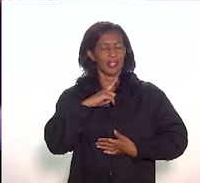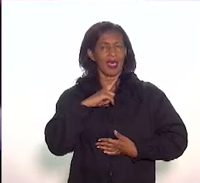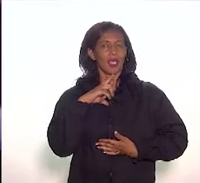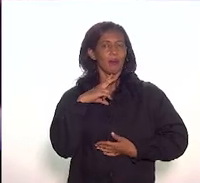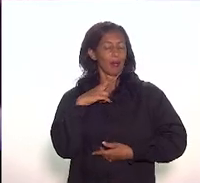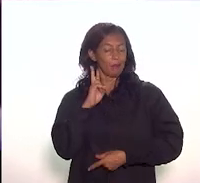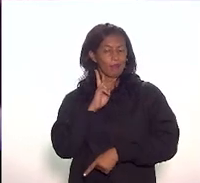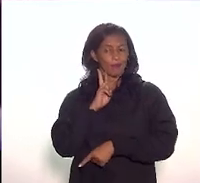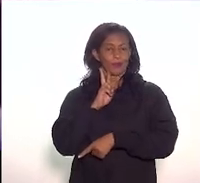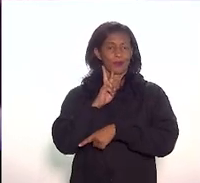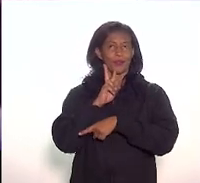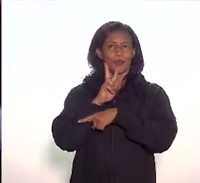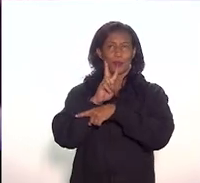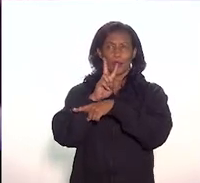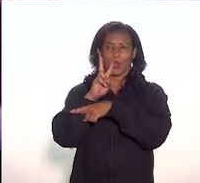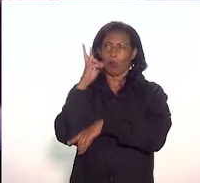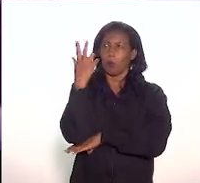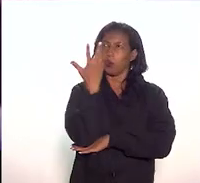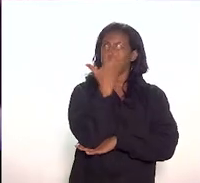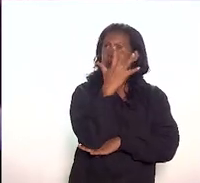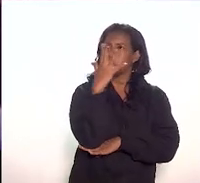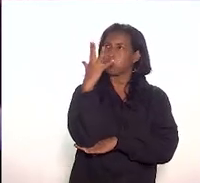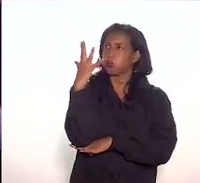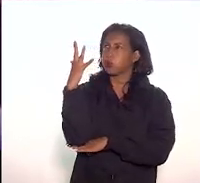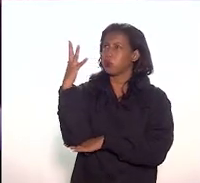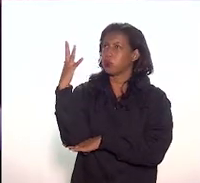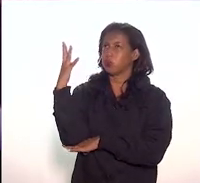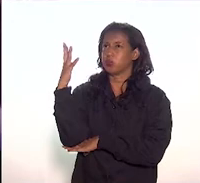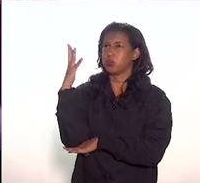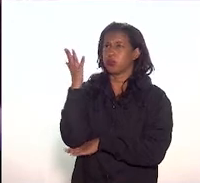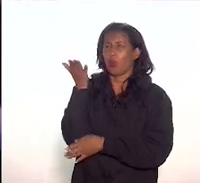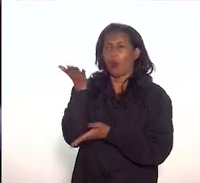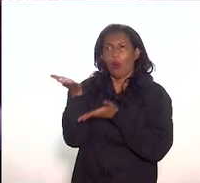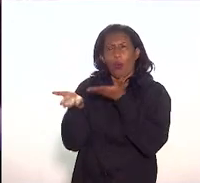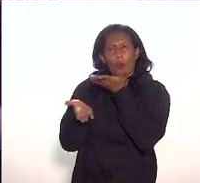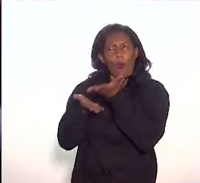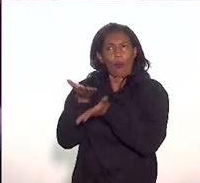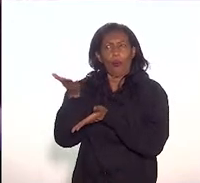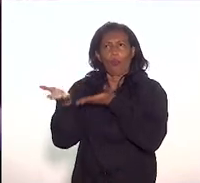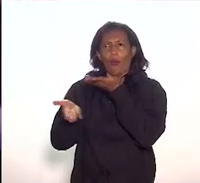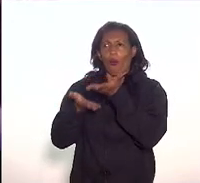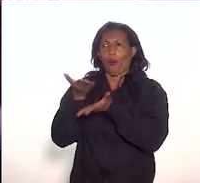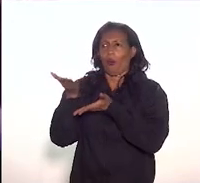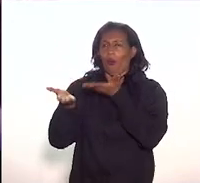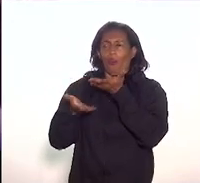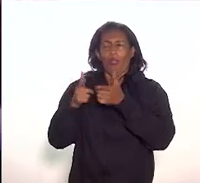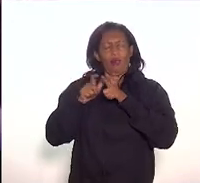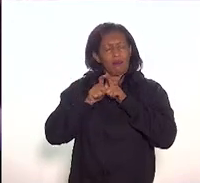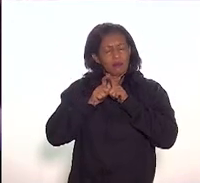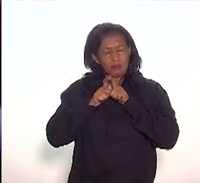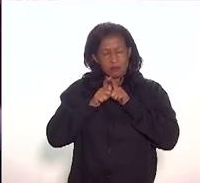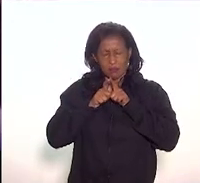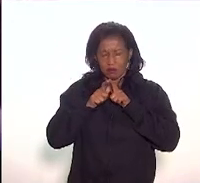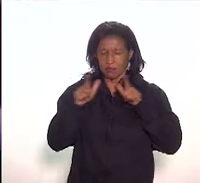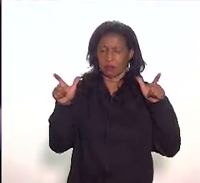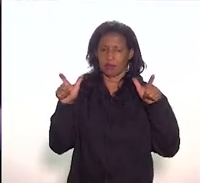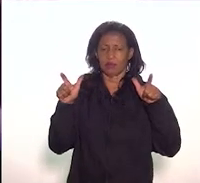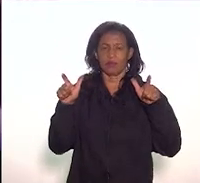preservação da paisagem, o zelo e o cuidado maior exatamente com